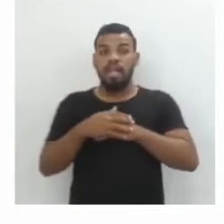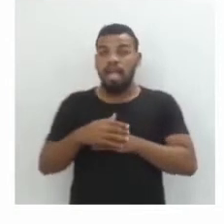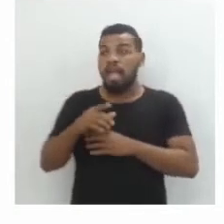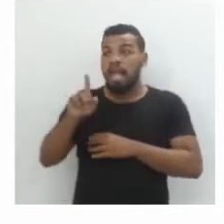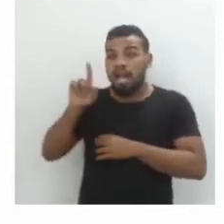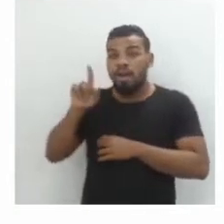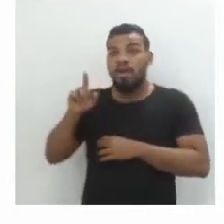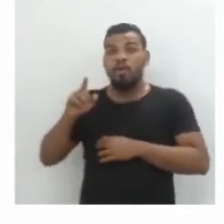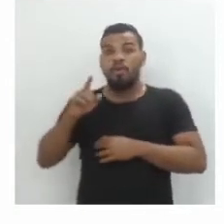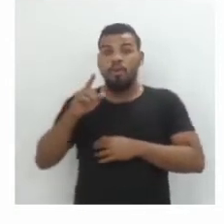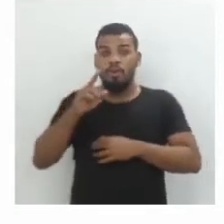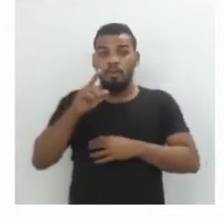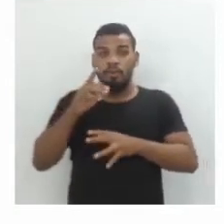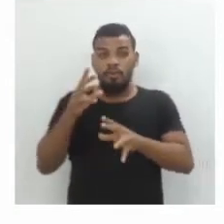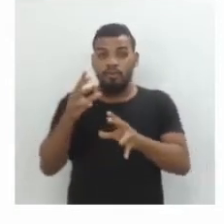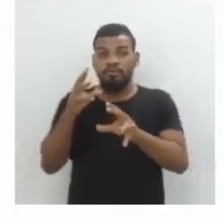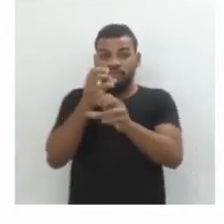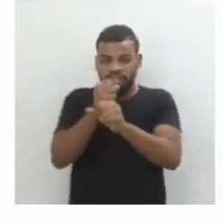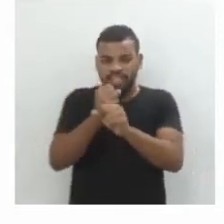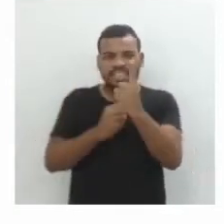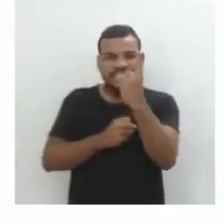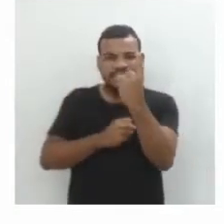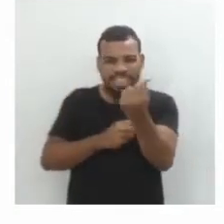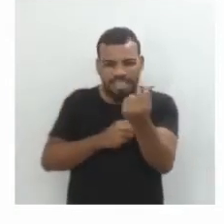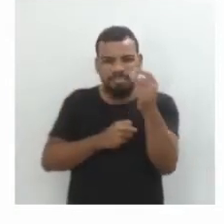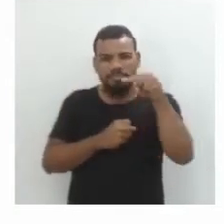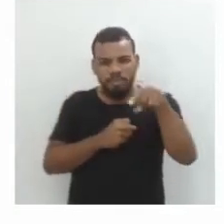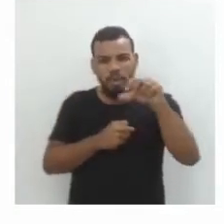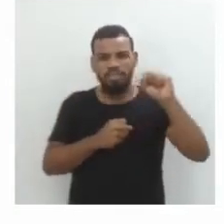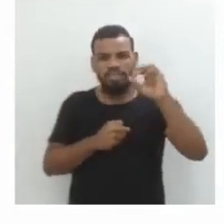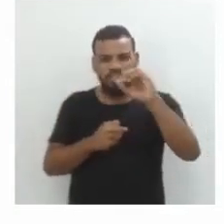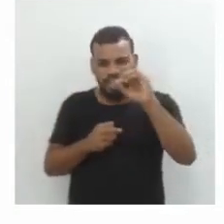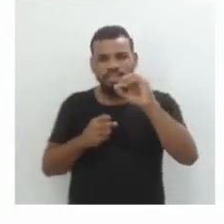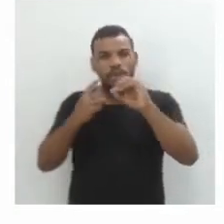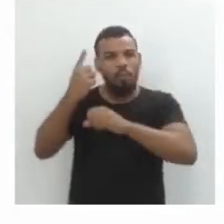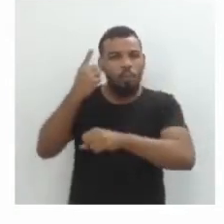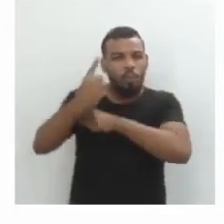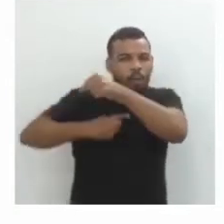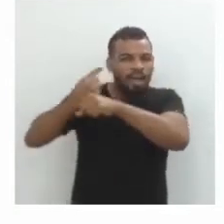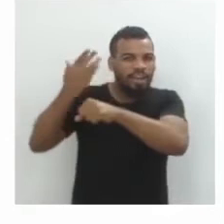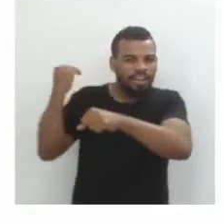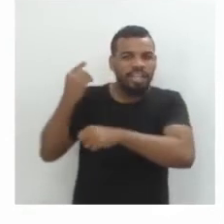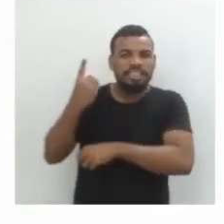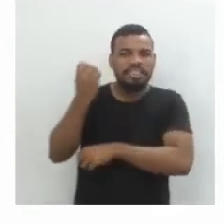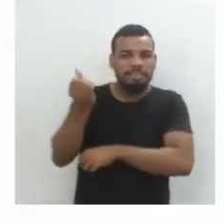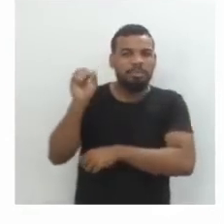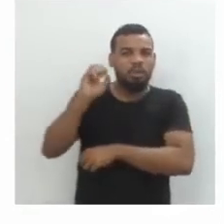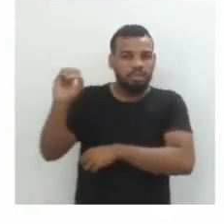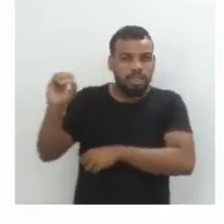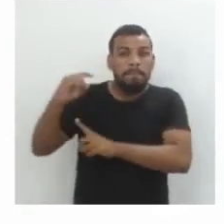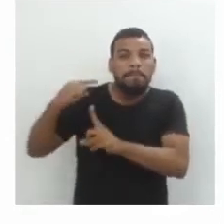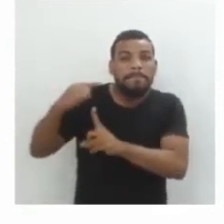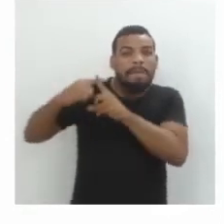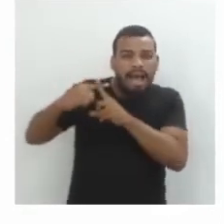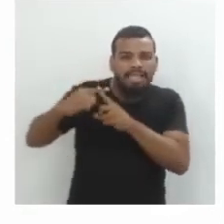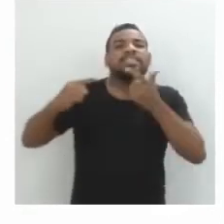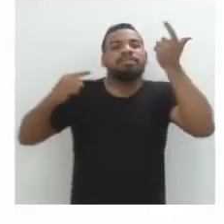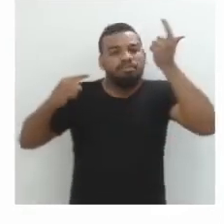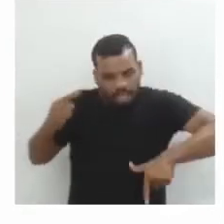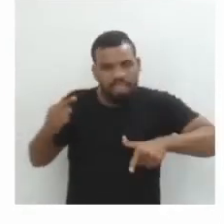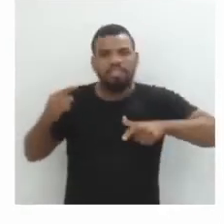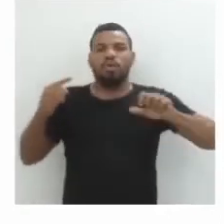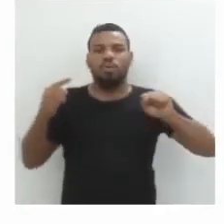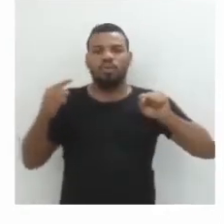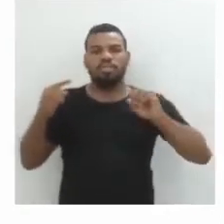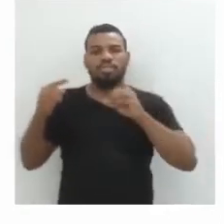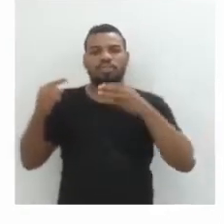do valor do final do primeiro ano, na verdade. Então a gente vai calcular o capital, que agora é R$16